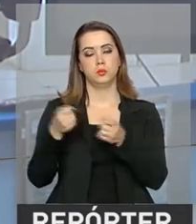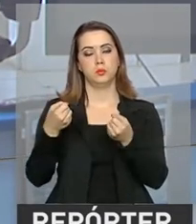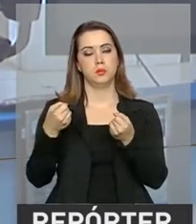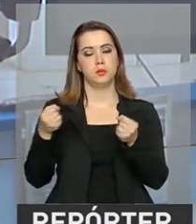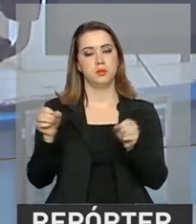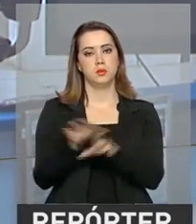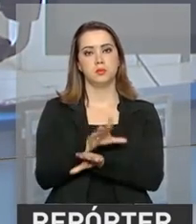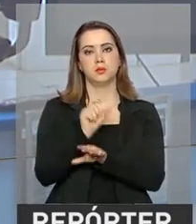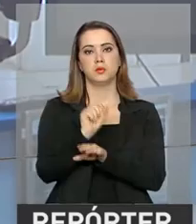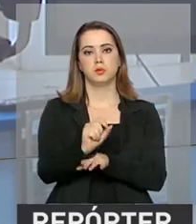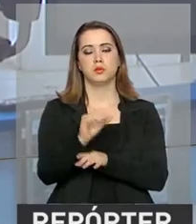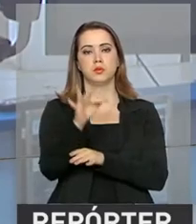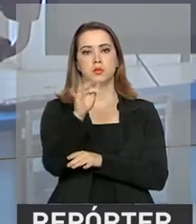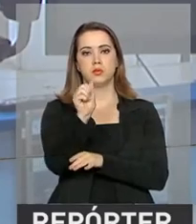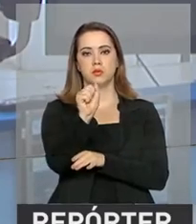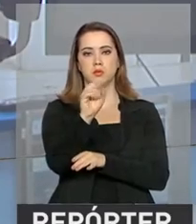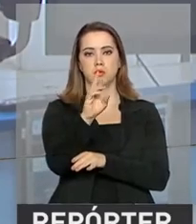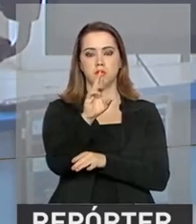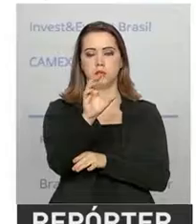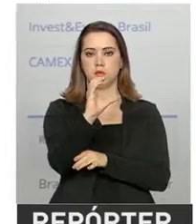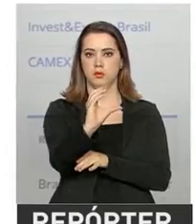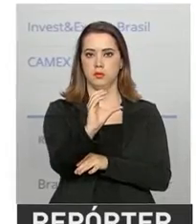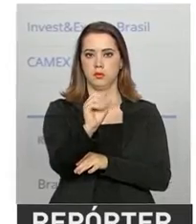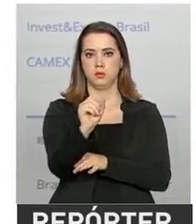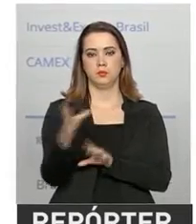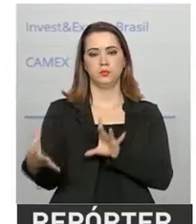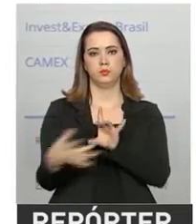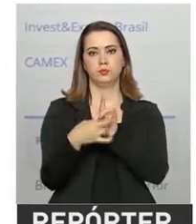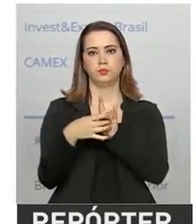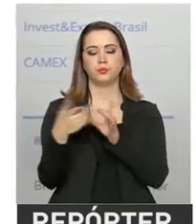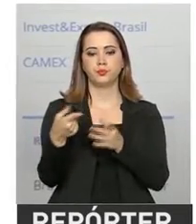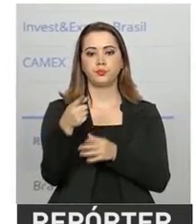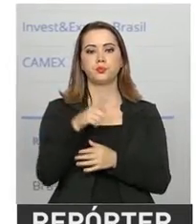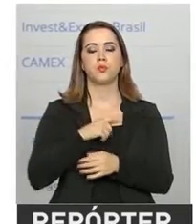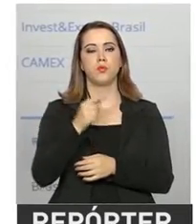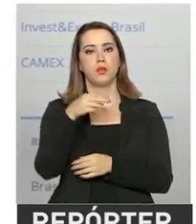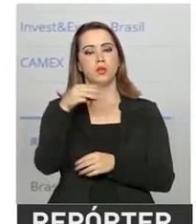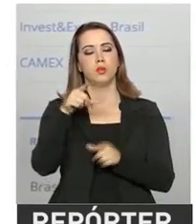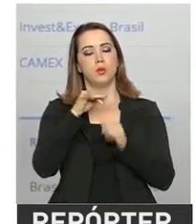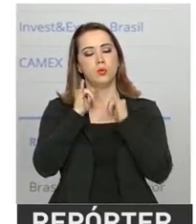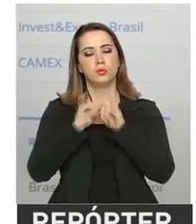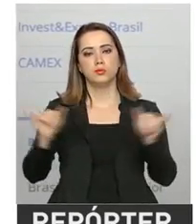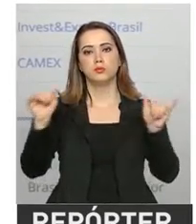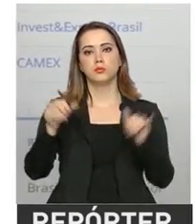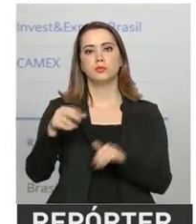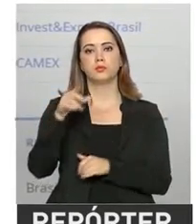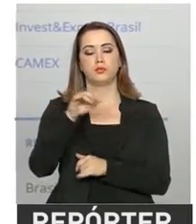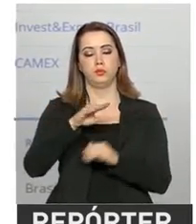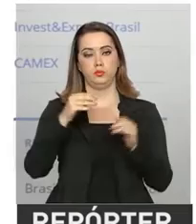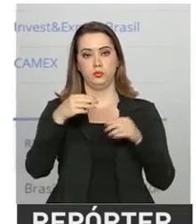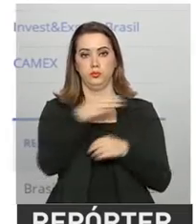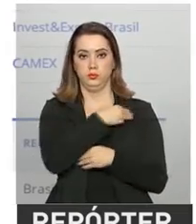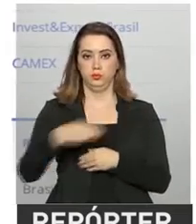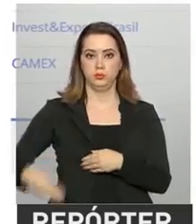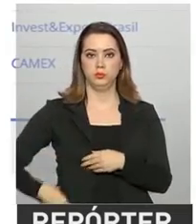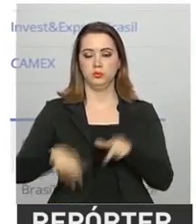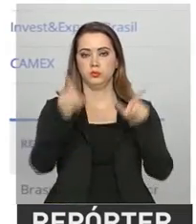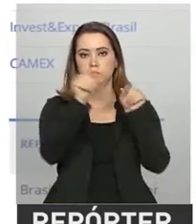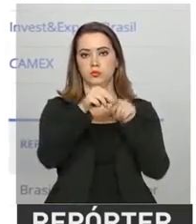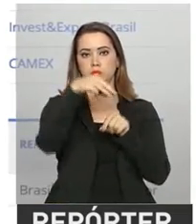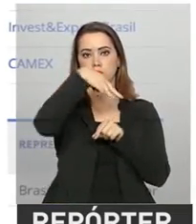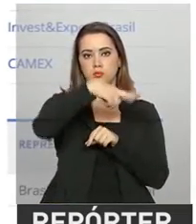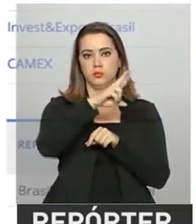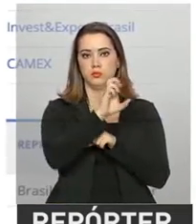Revolucionárias da Colômbia, as FARC. Em nota oficial, o ministro das Relações Exteriores, José Serra, afirma a satisfação